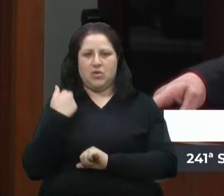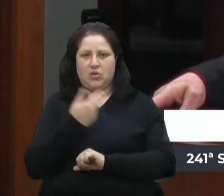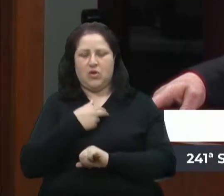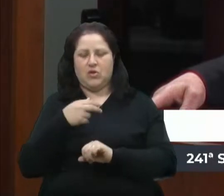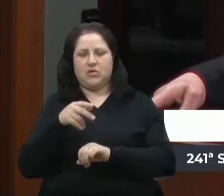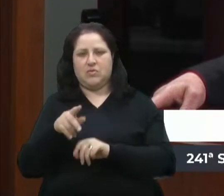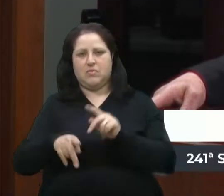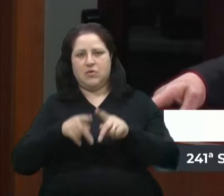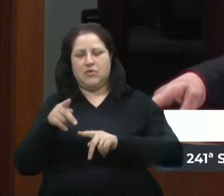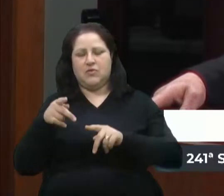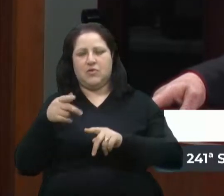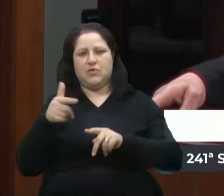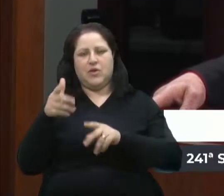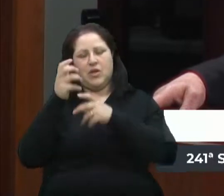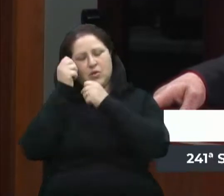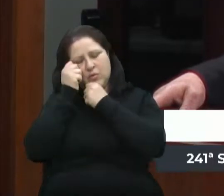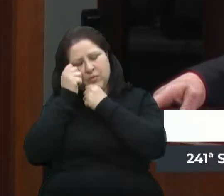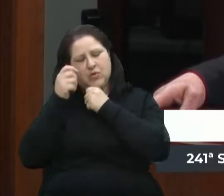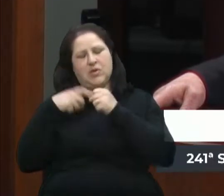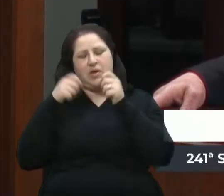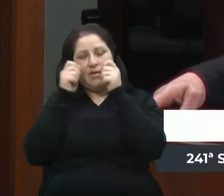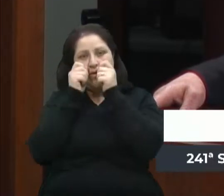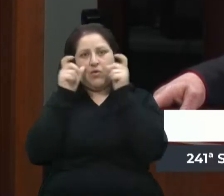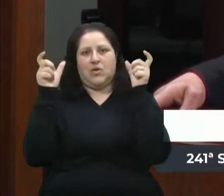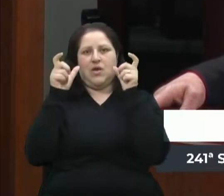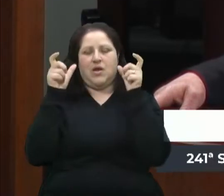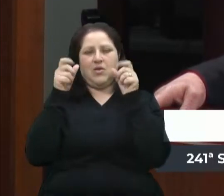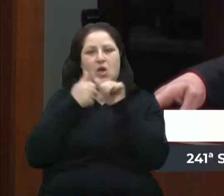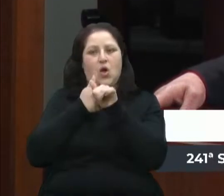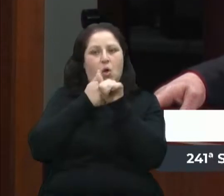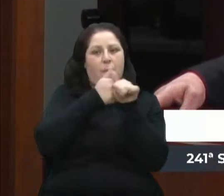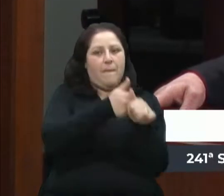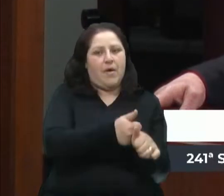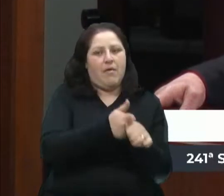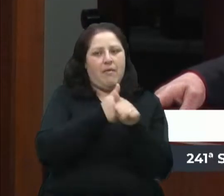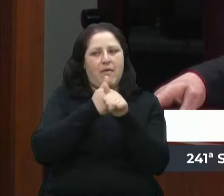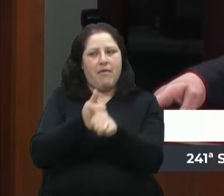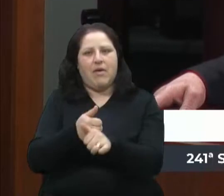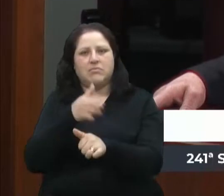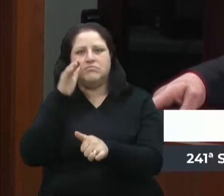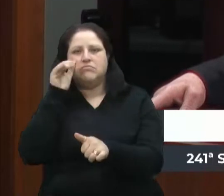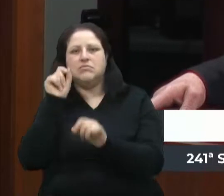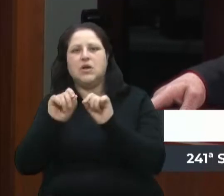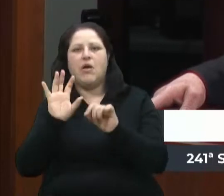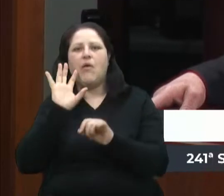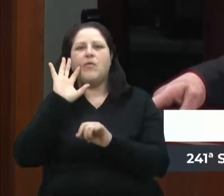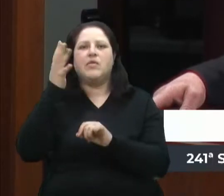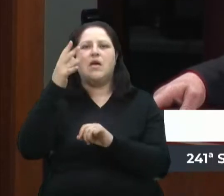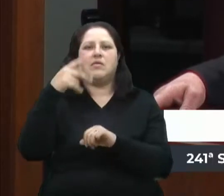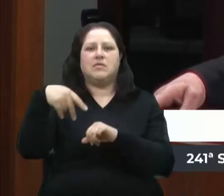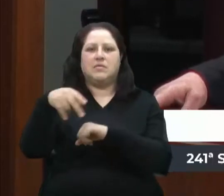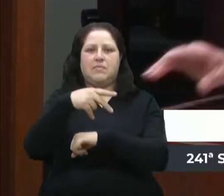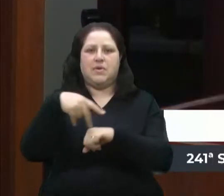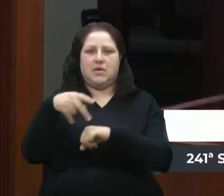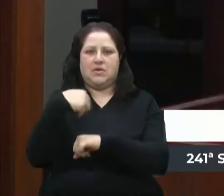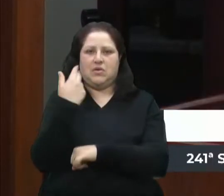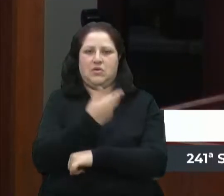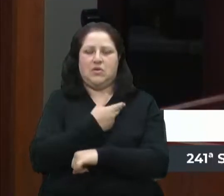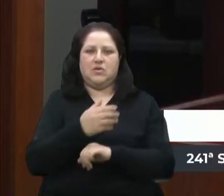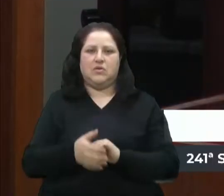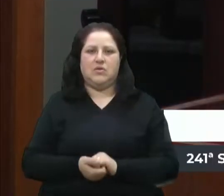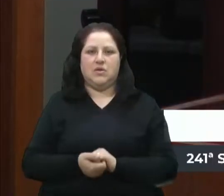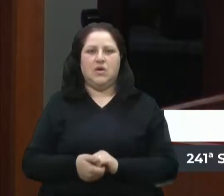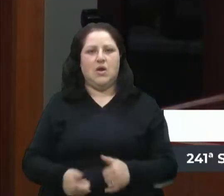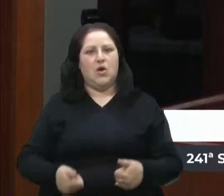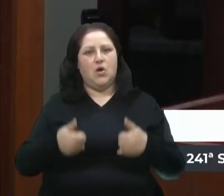estávamos acordados e que nós estávamos acompanhando o que estava acontecendo no nosso país. É com grande